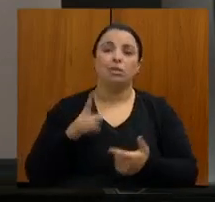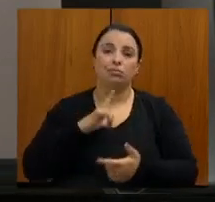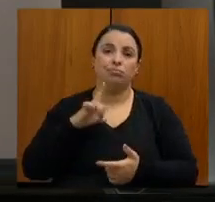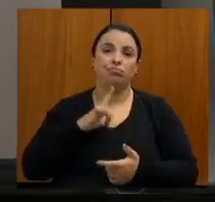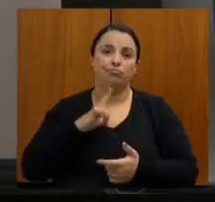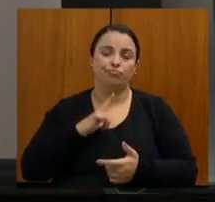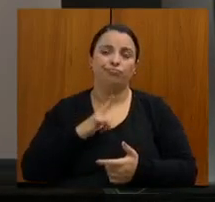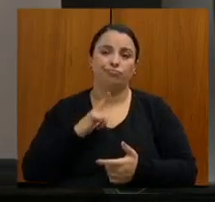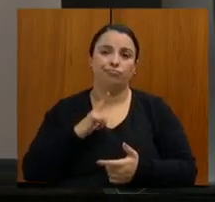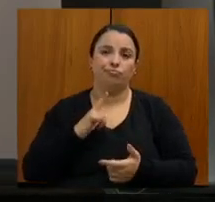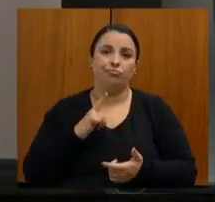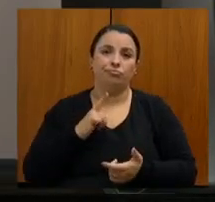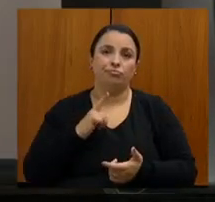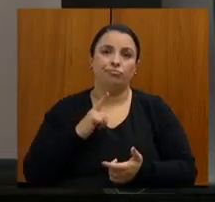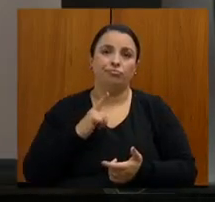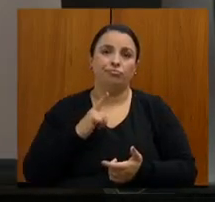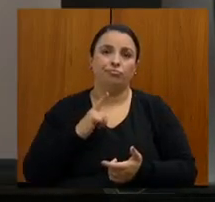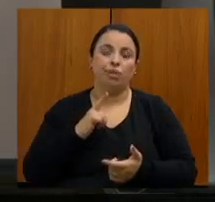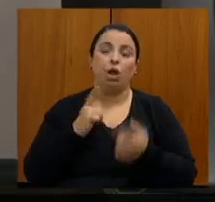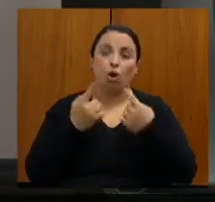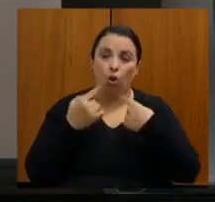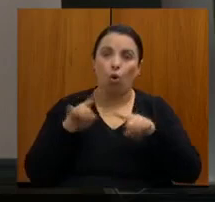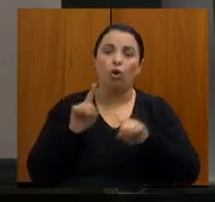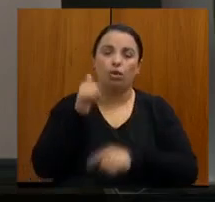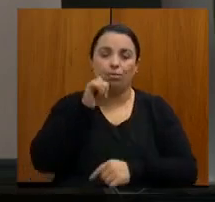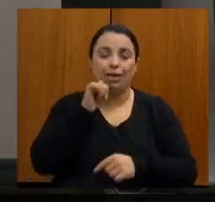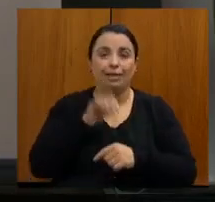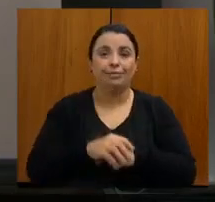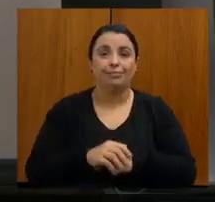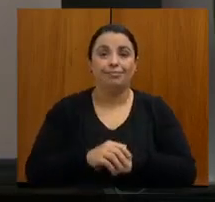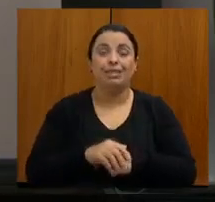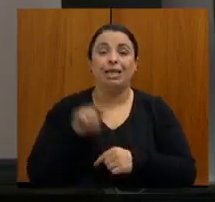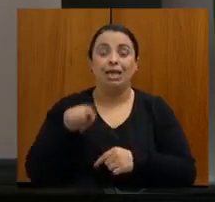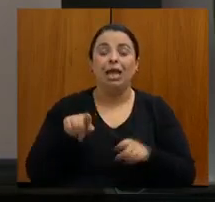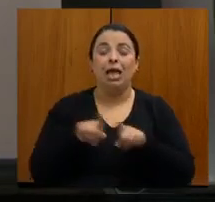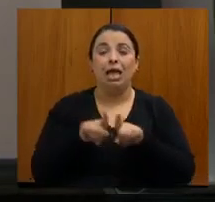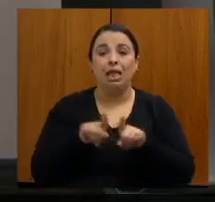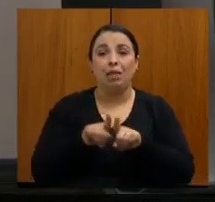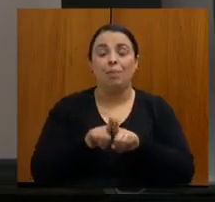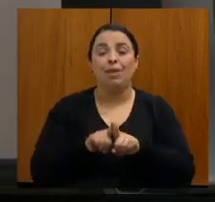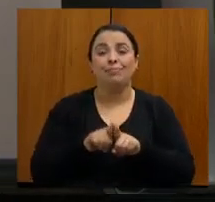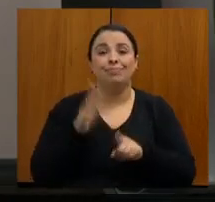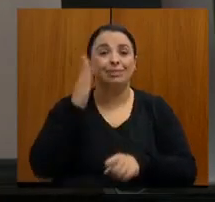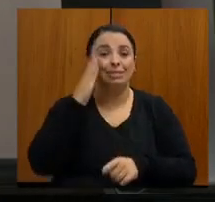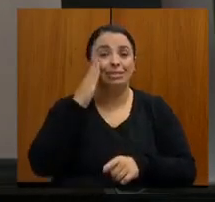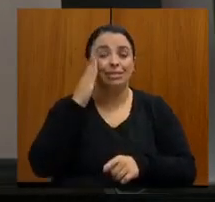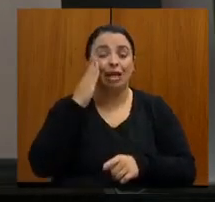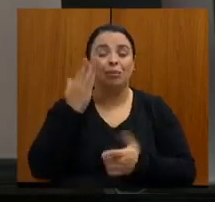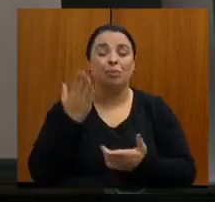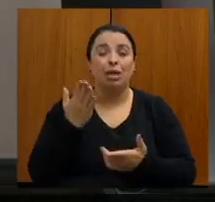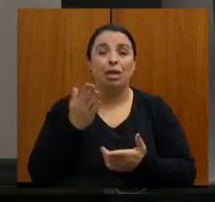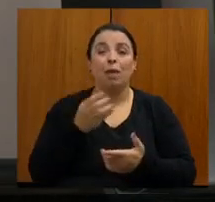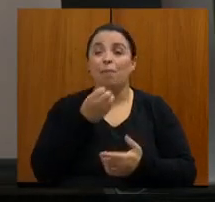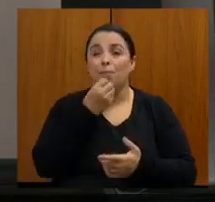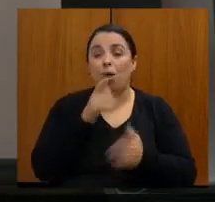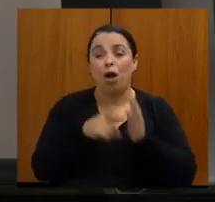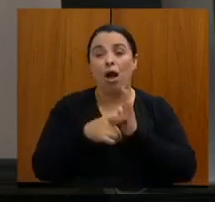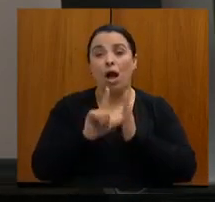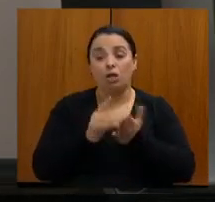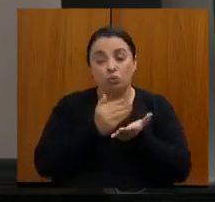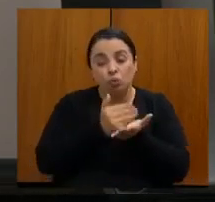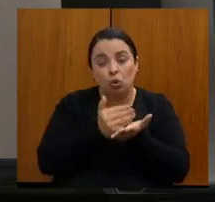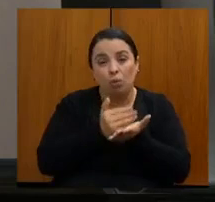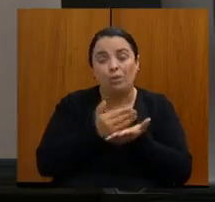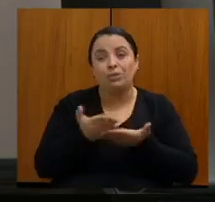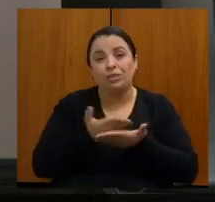oneroso do ponto de vista financeiro a gente fazer o tratamento nessas fases iniciais. A gente fala muito sobre essa